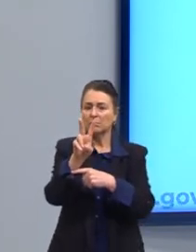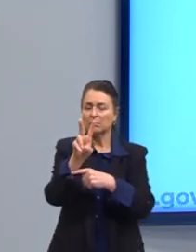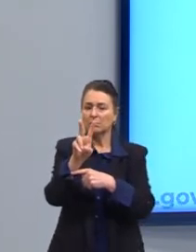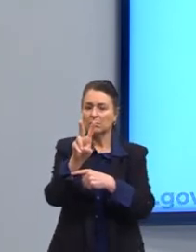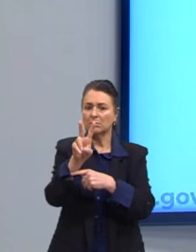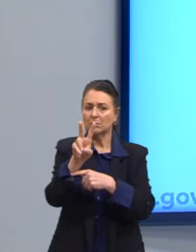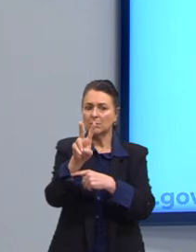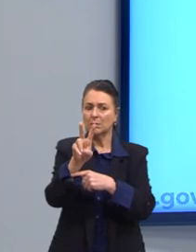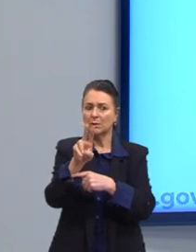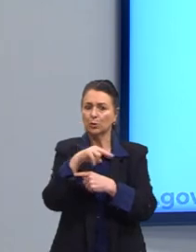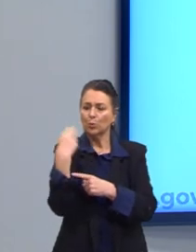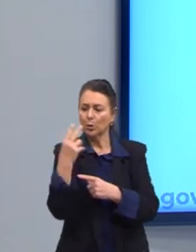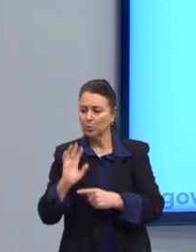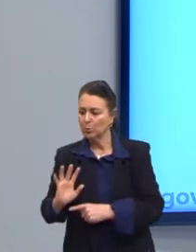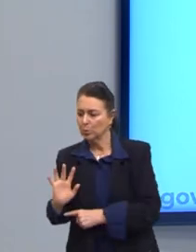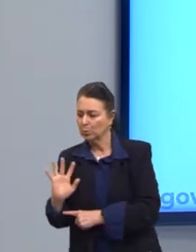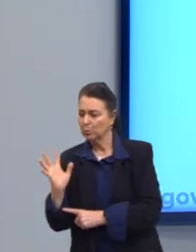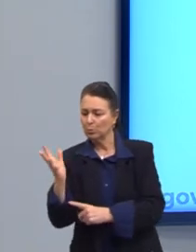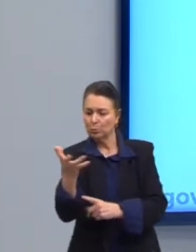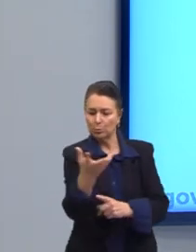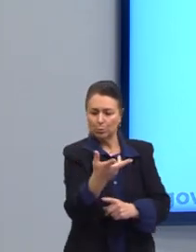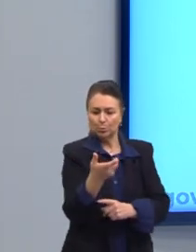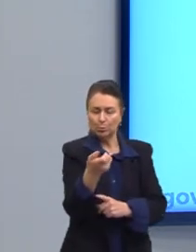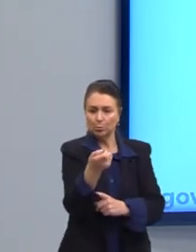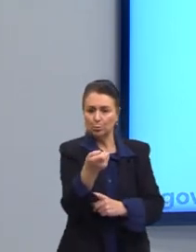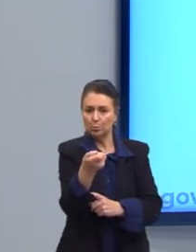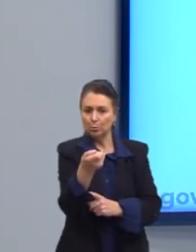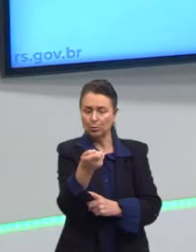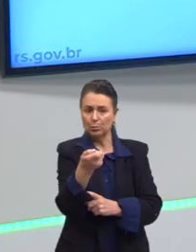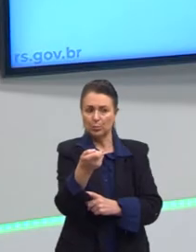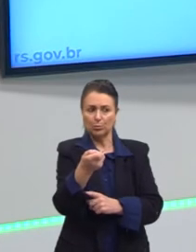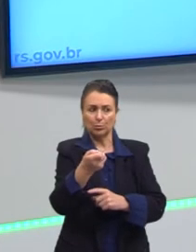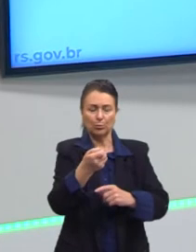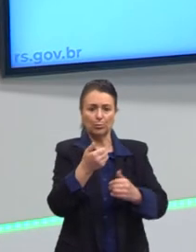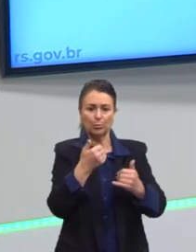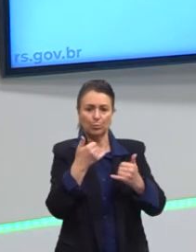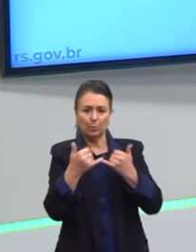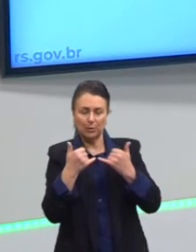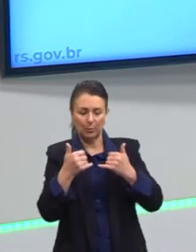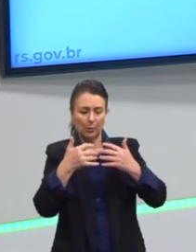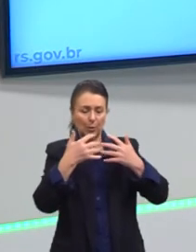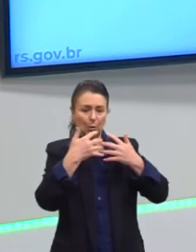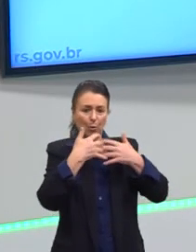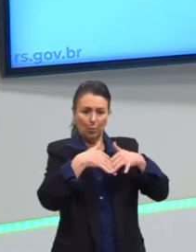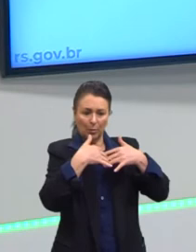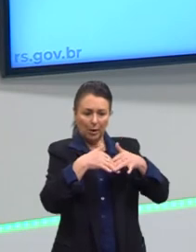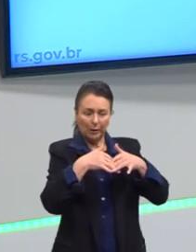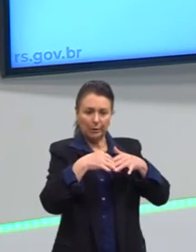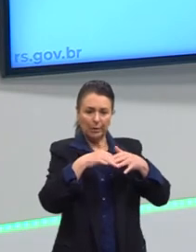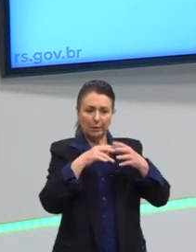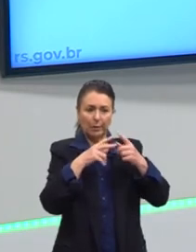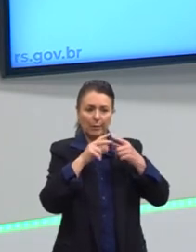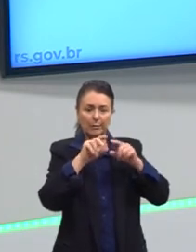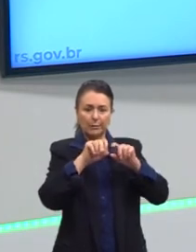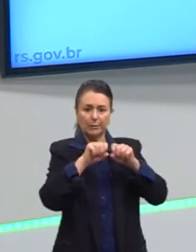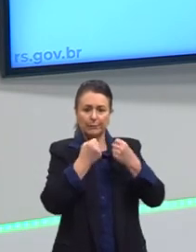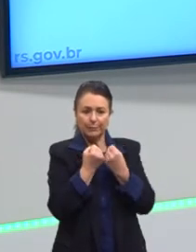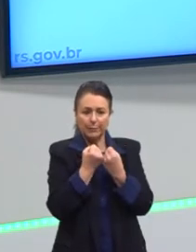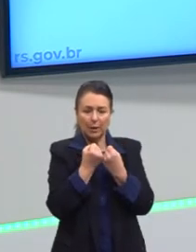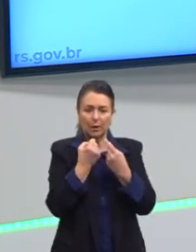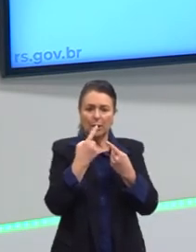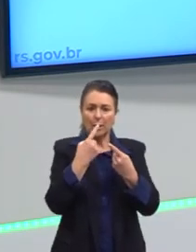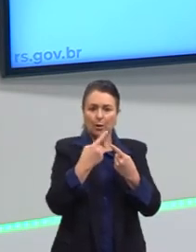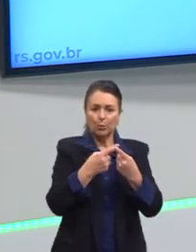Nós consumimos uma máquina, mesmo que estragada, de um período X, porque